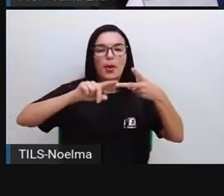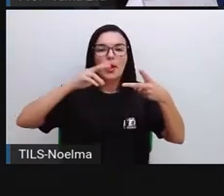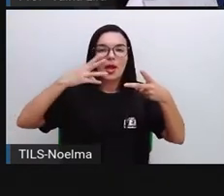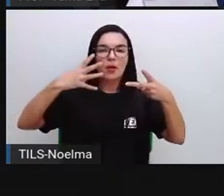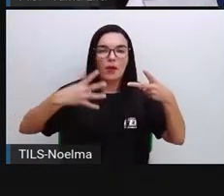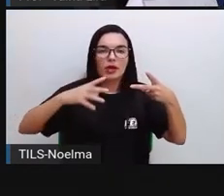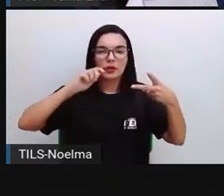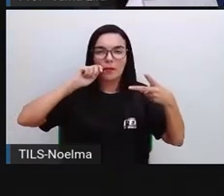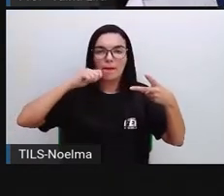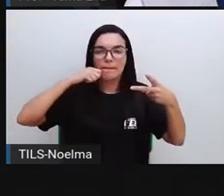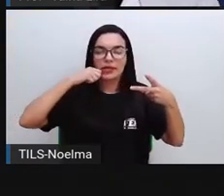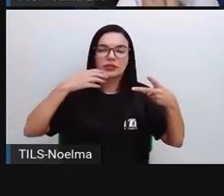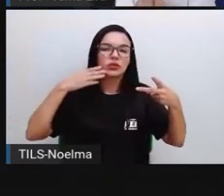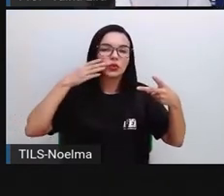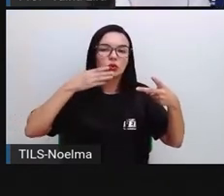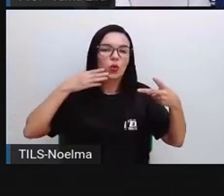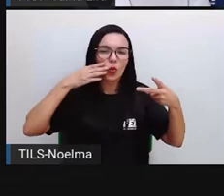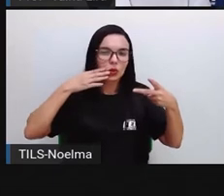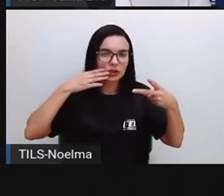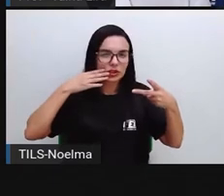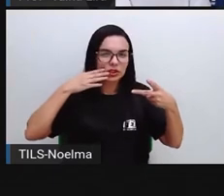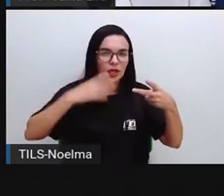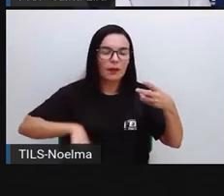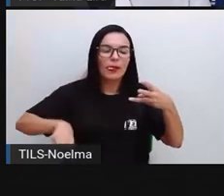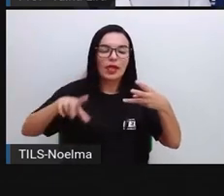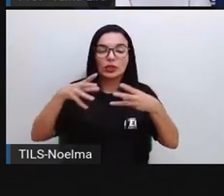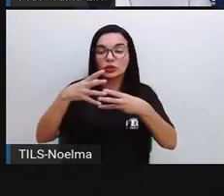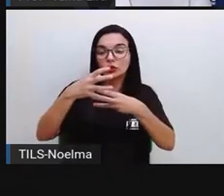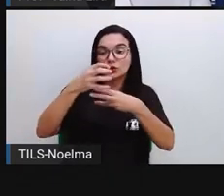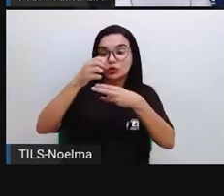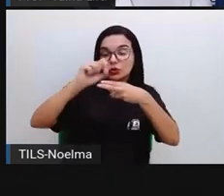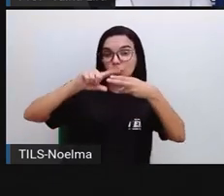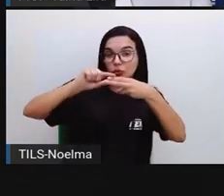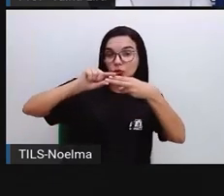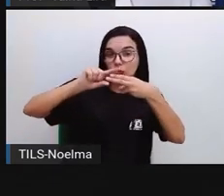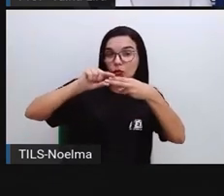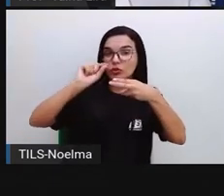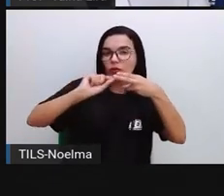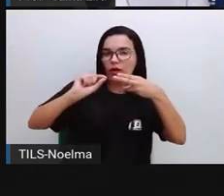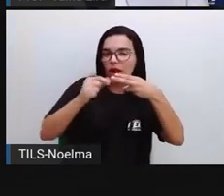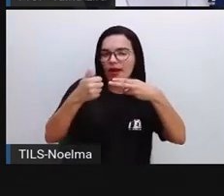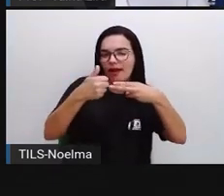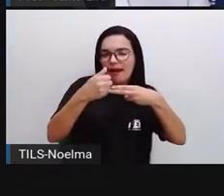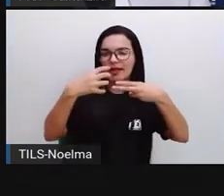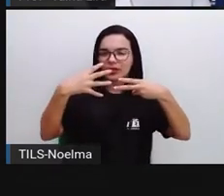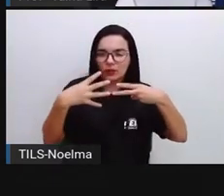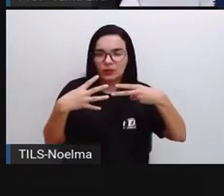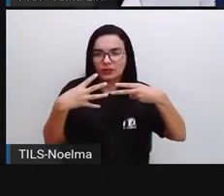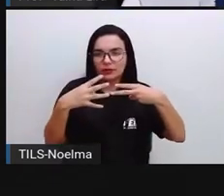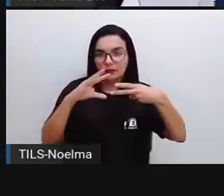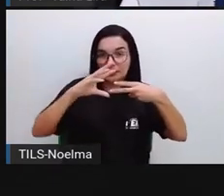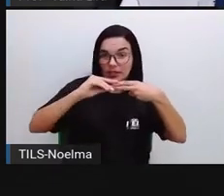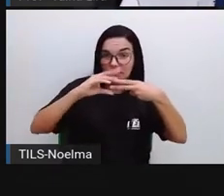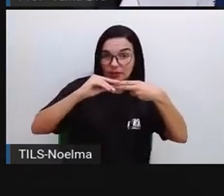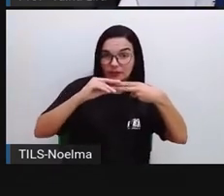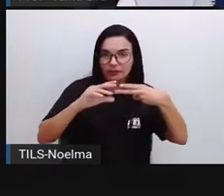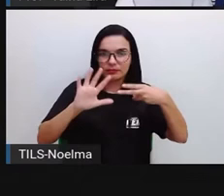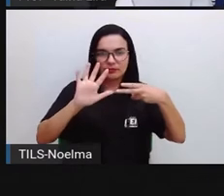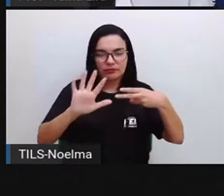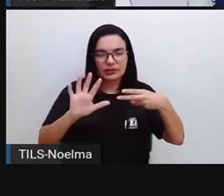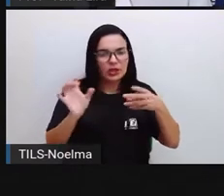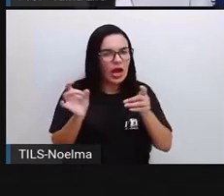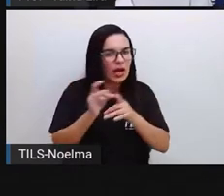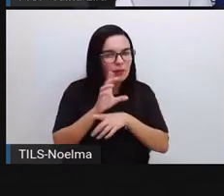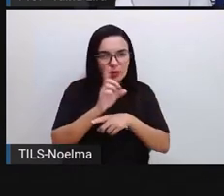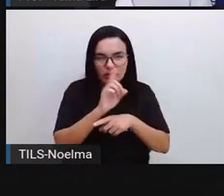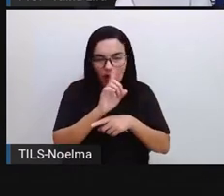pães doces. Quando eu juntei, eu descobri, ó, que tinham 14 pães. Será que já acabou? Não,